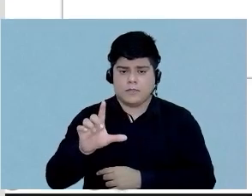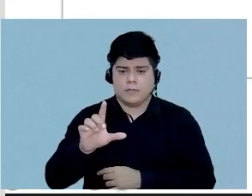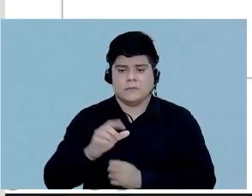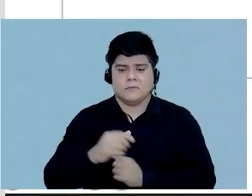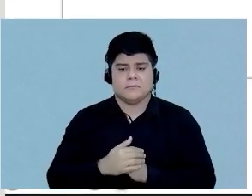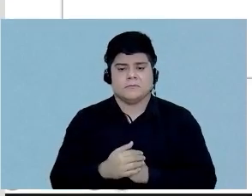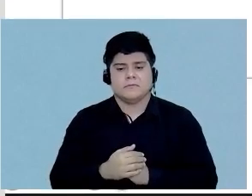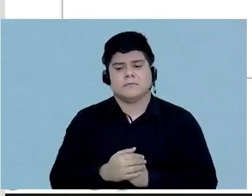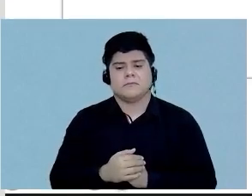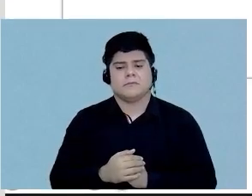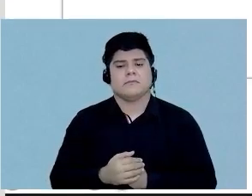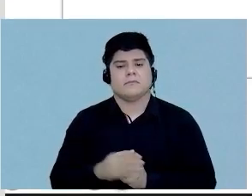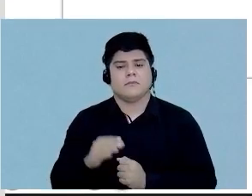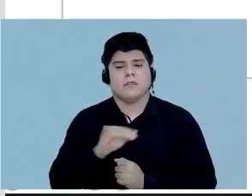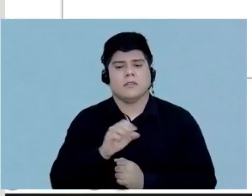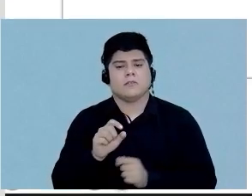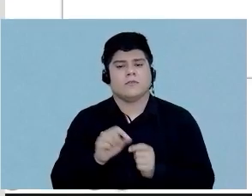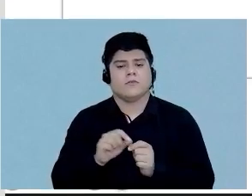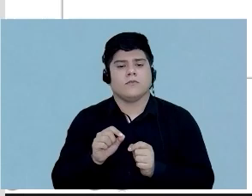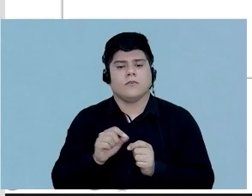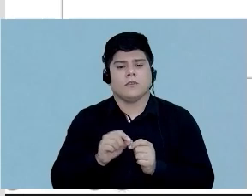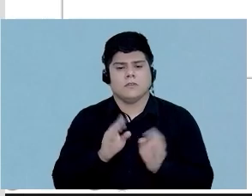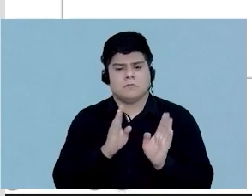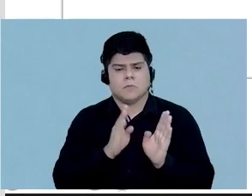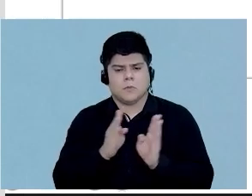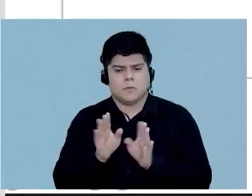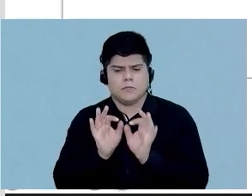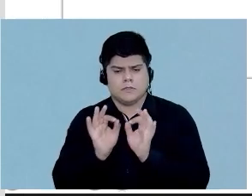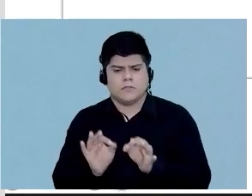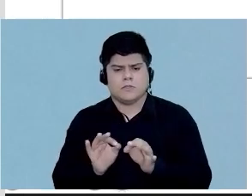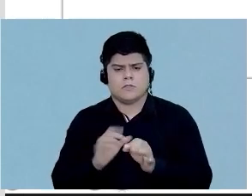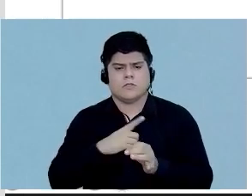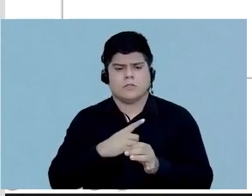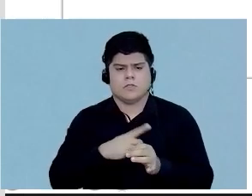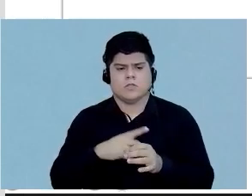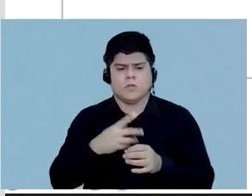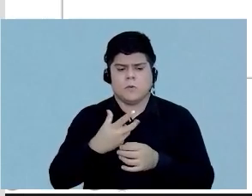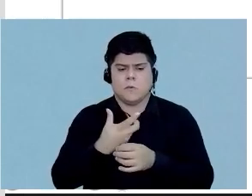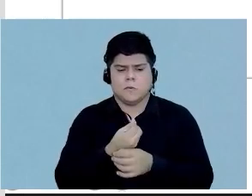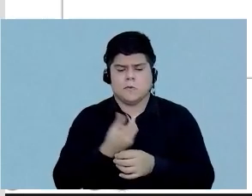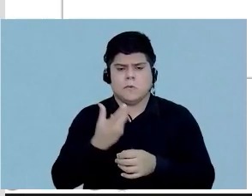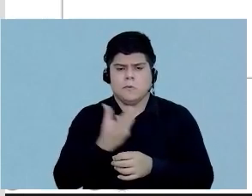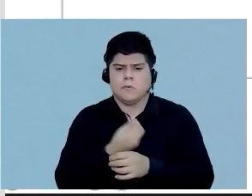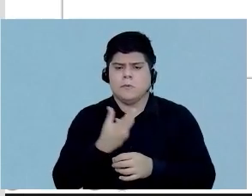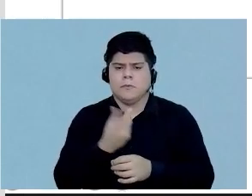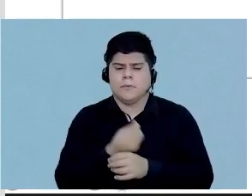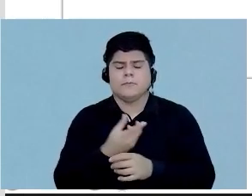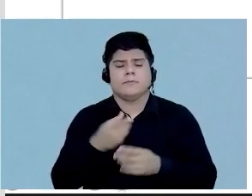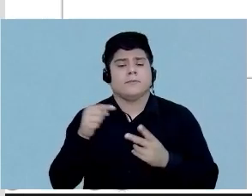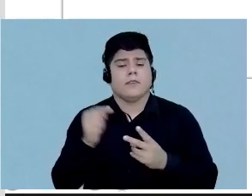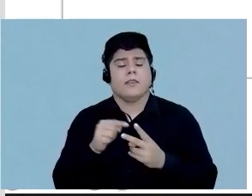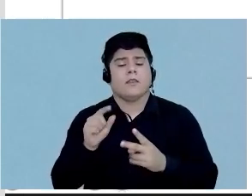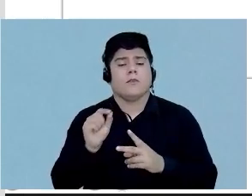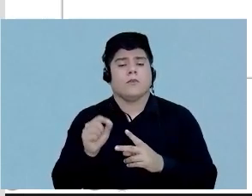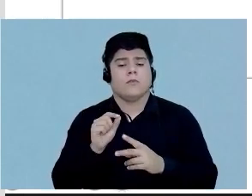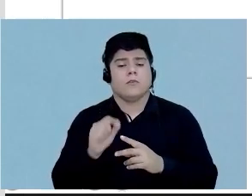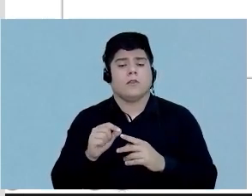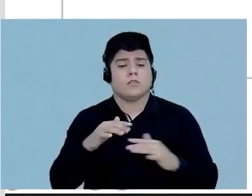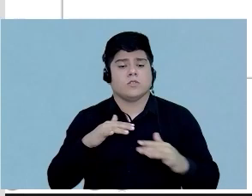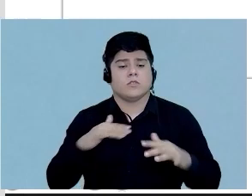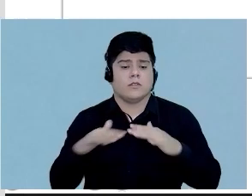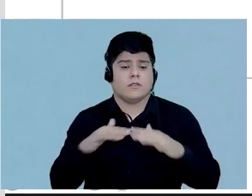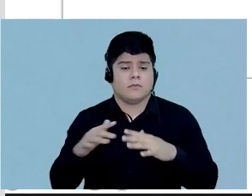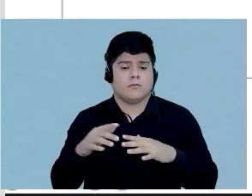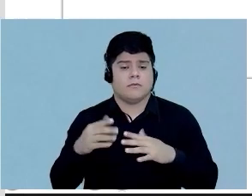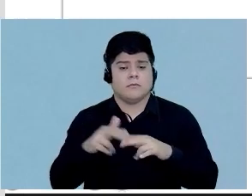isso é feito de modo muito ajustado, né? Com uma bomba injetora. E essa aquisição é a aquisição dinâmica, né? Por